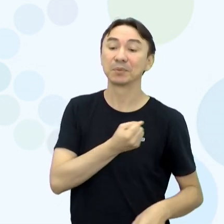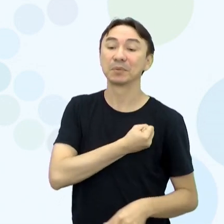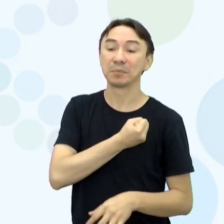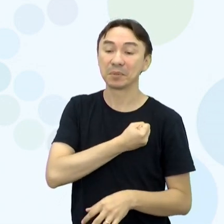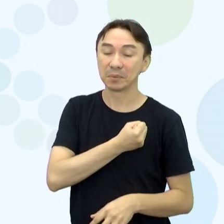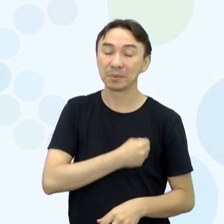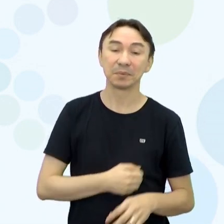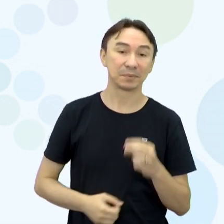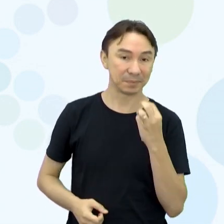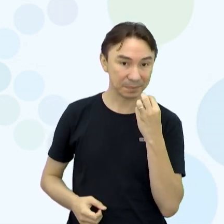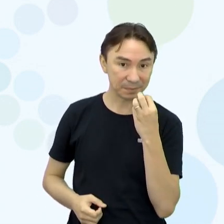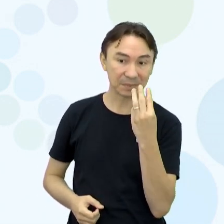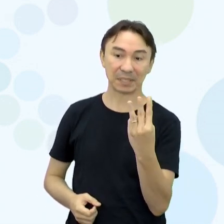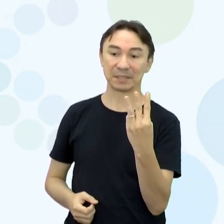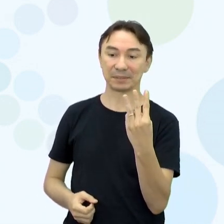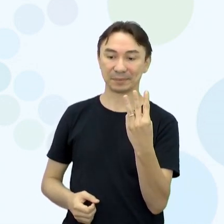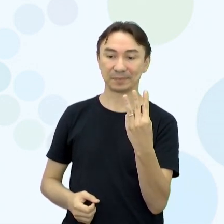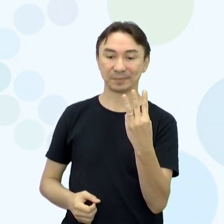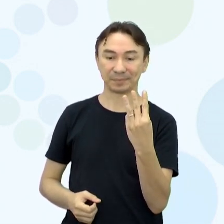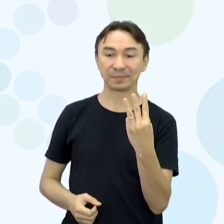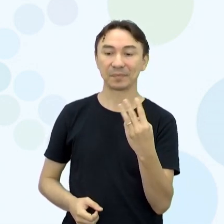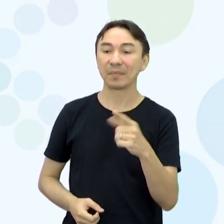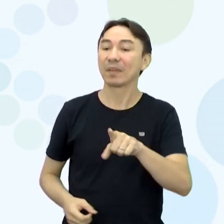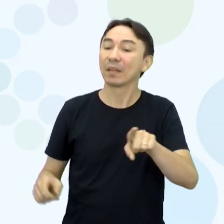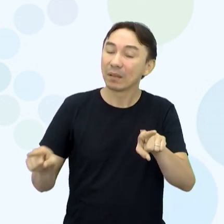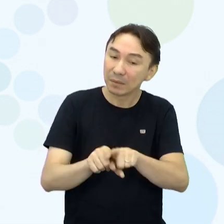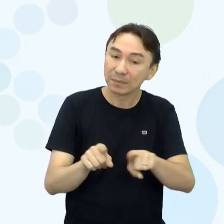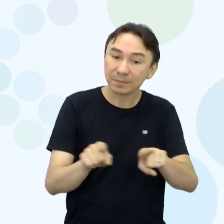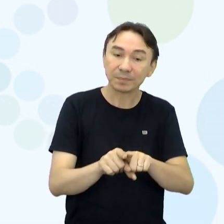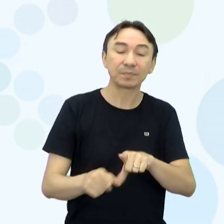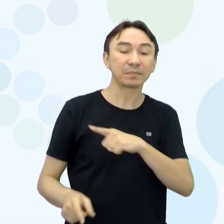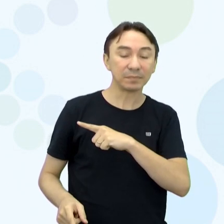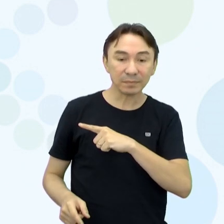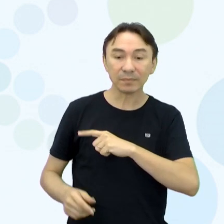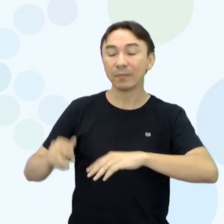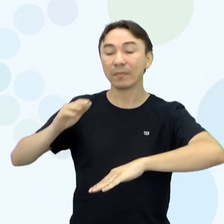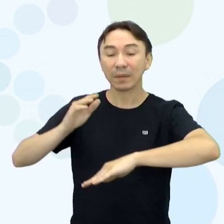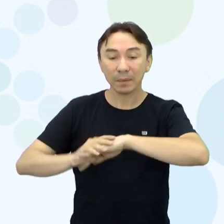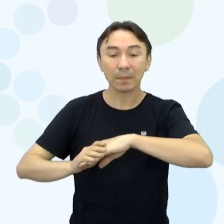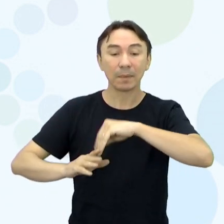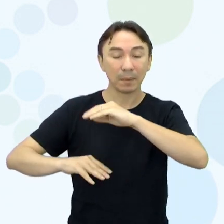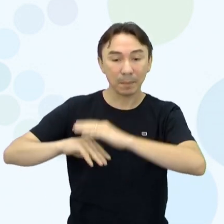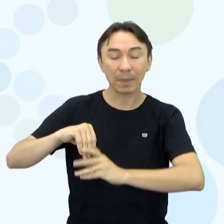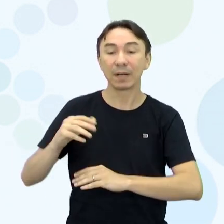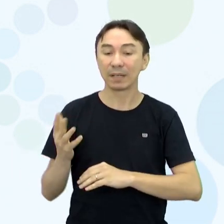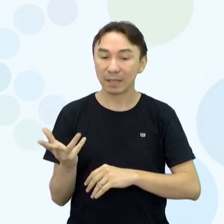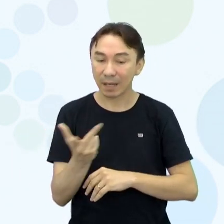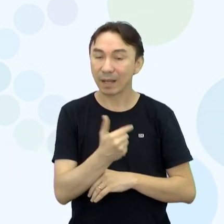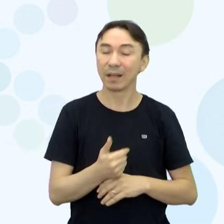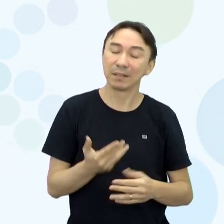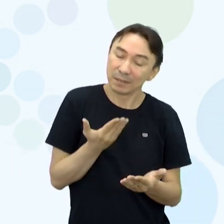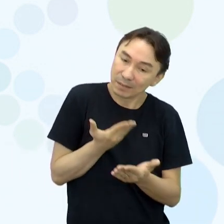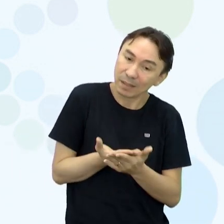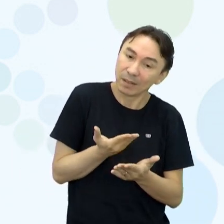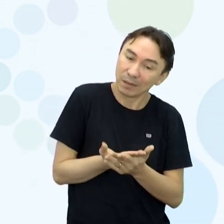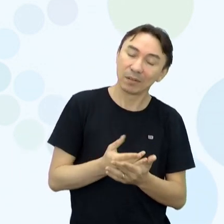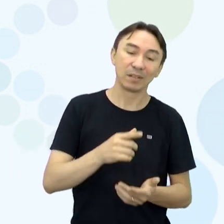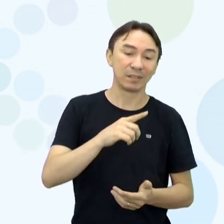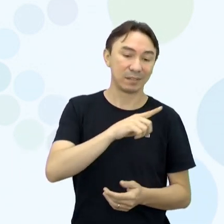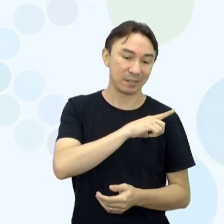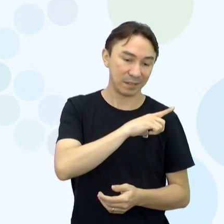Aí temos também a habilidade do qual as nossas aulas, elas são aí baseadas Eu tenho